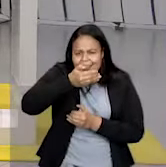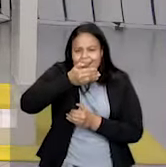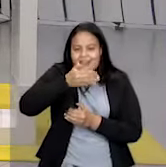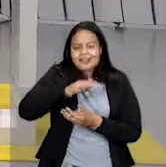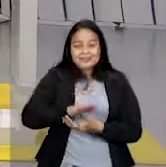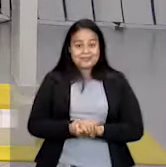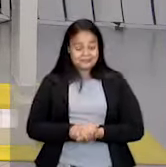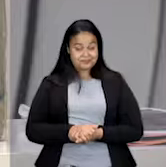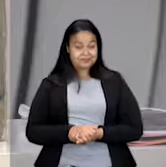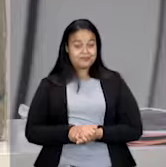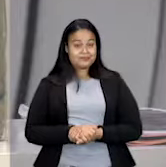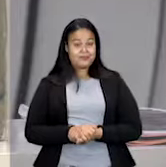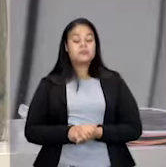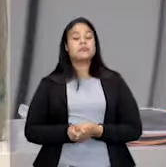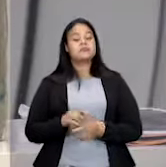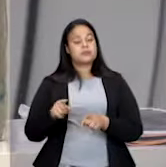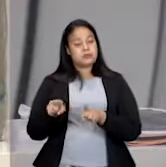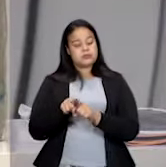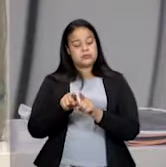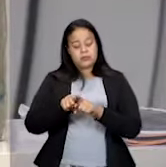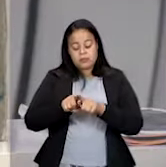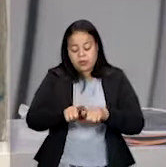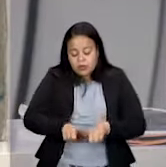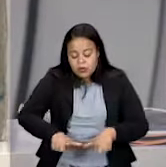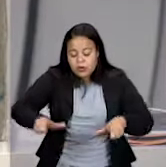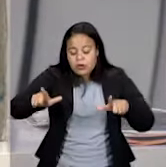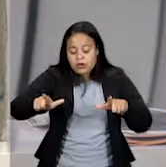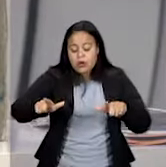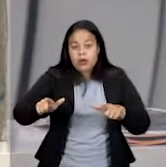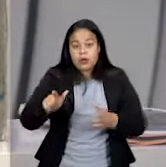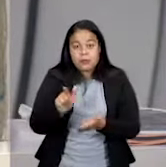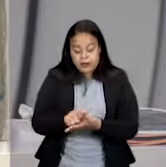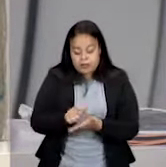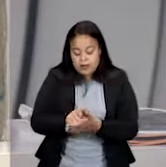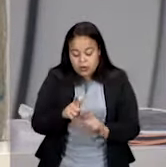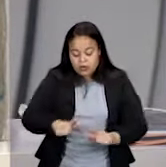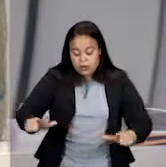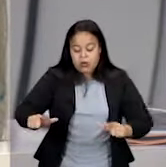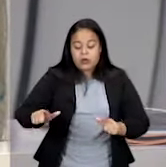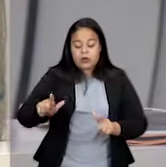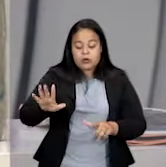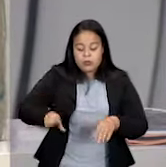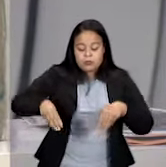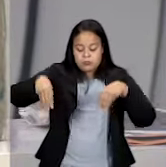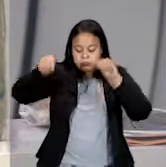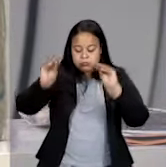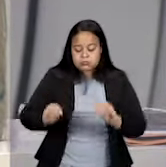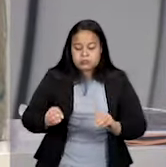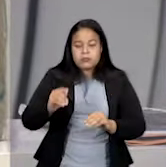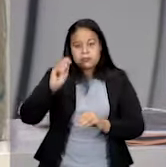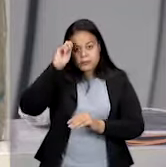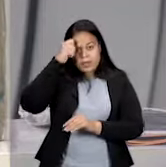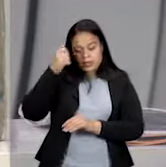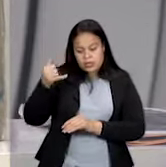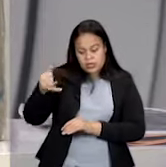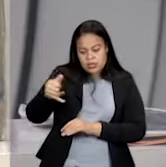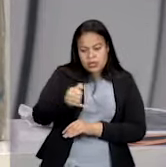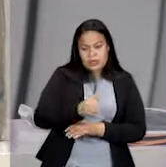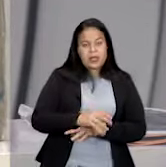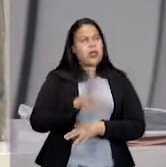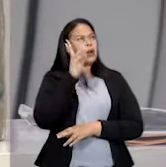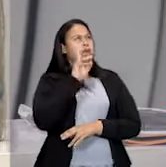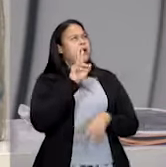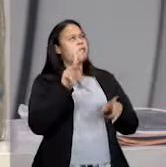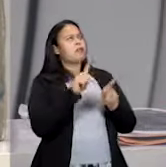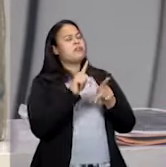desenho sobre o desenho do papel. Passa uma canetinha preta. Gente, eu lembrava que meu professor falava assim. Não pode ter